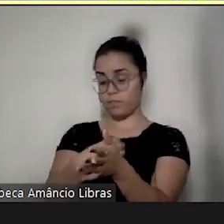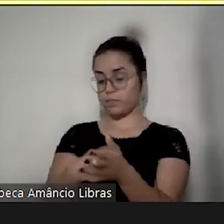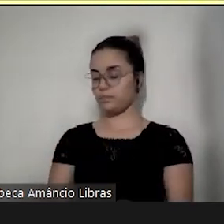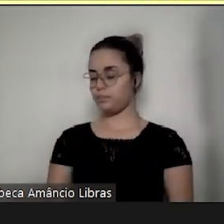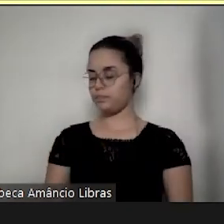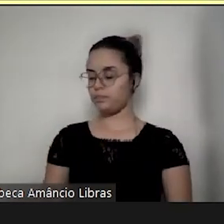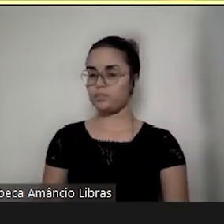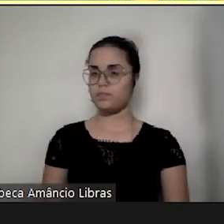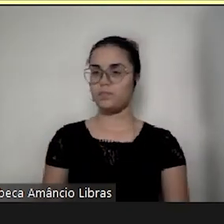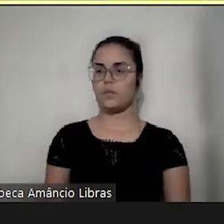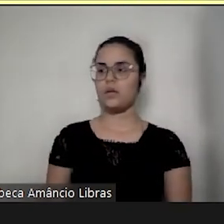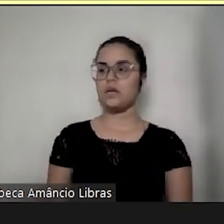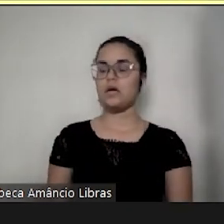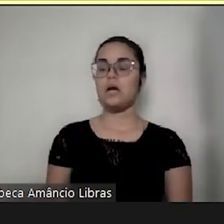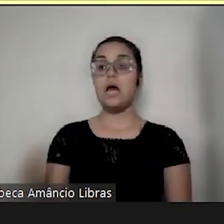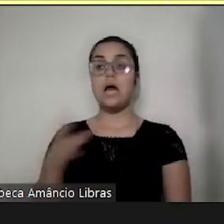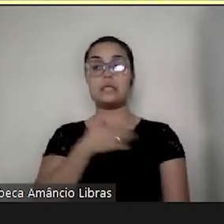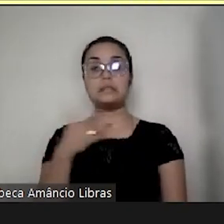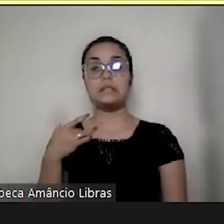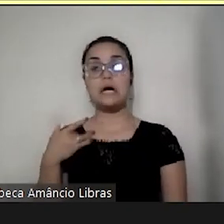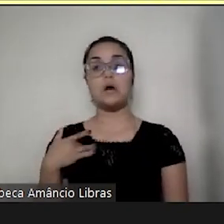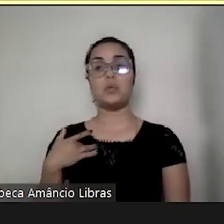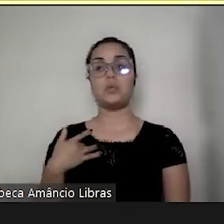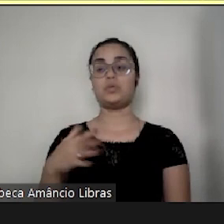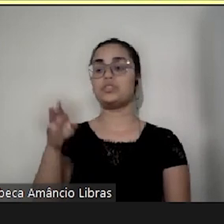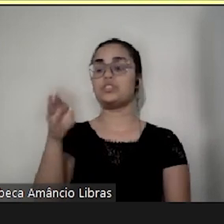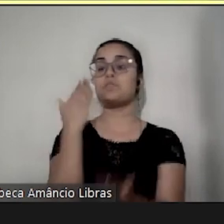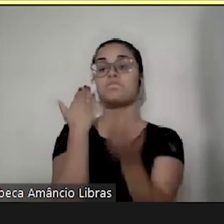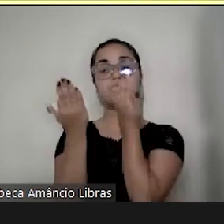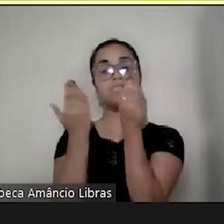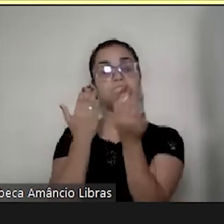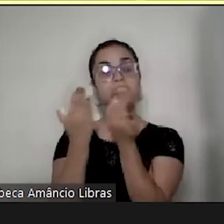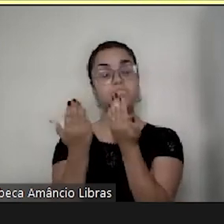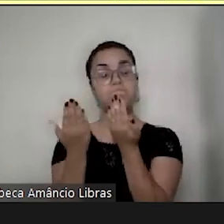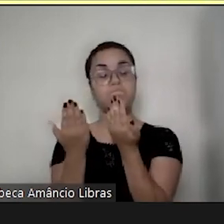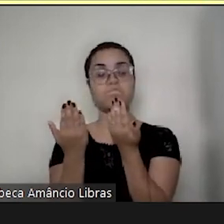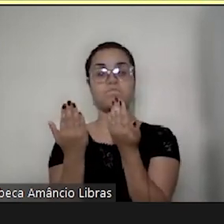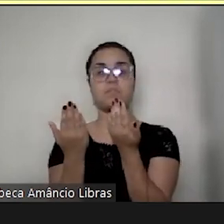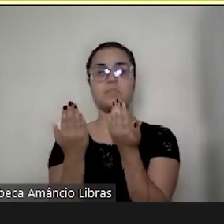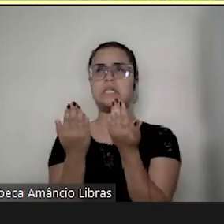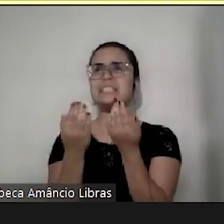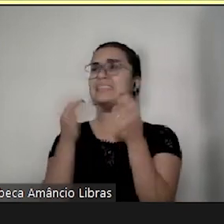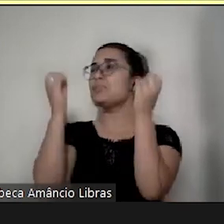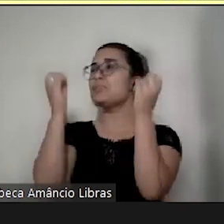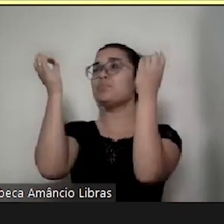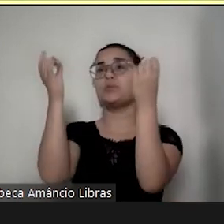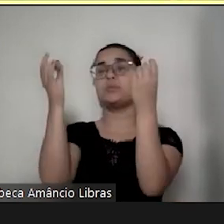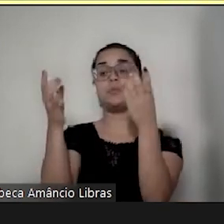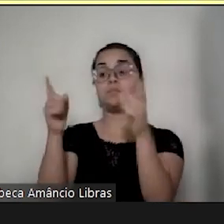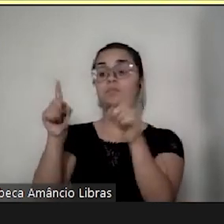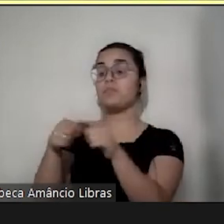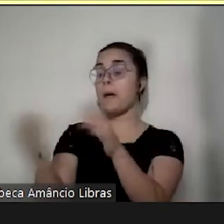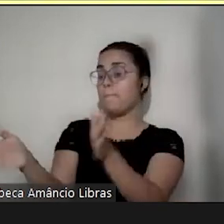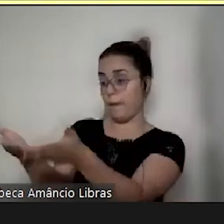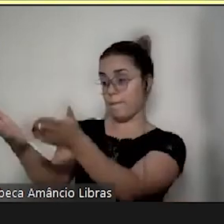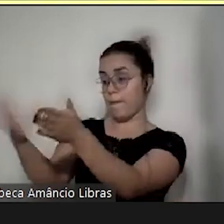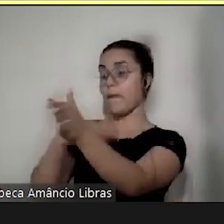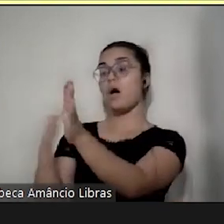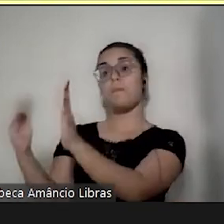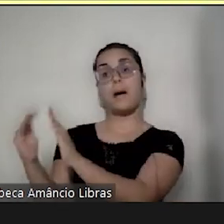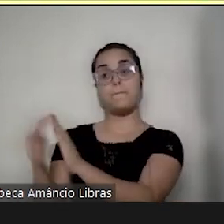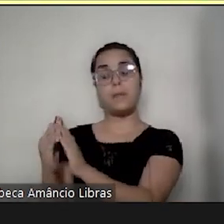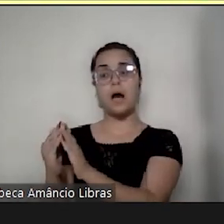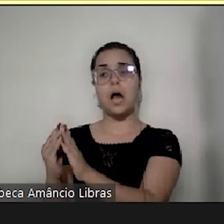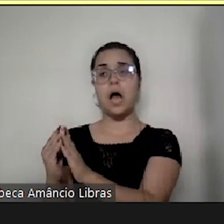a saúde, as terapias, né, tanta coisa, os estímulos em casa ali, que a gente fica